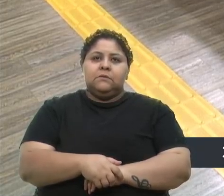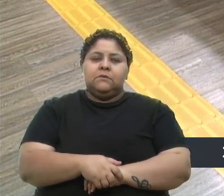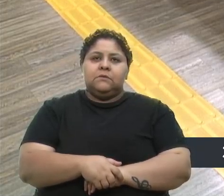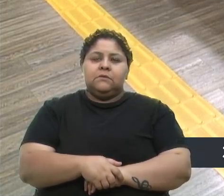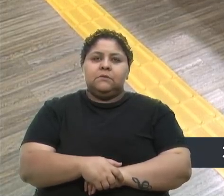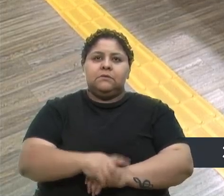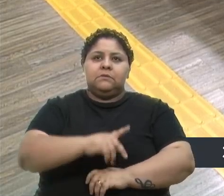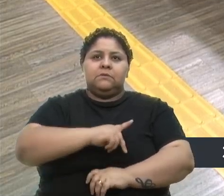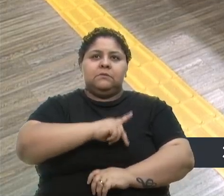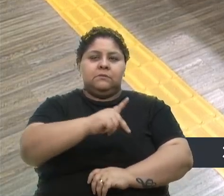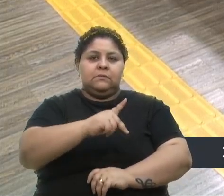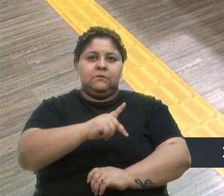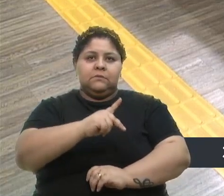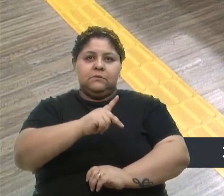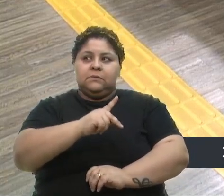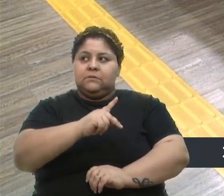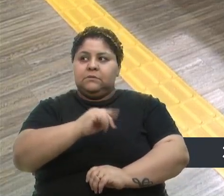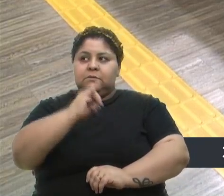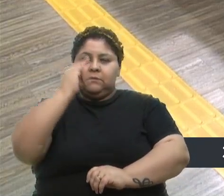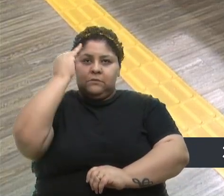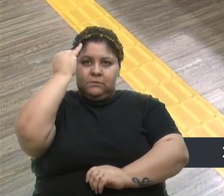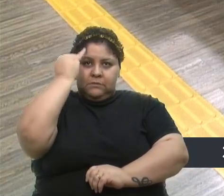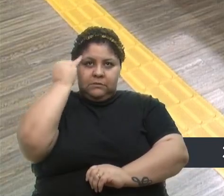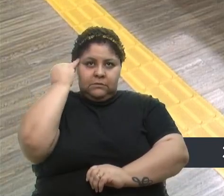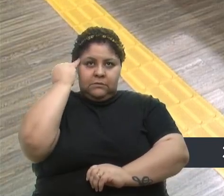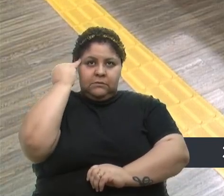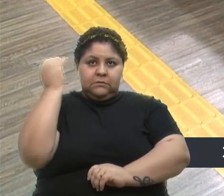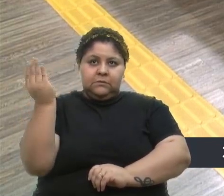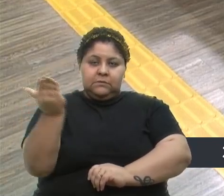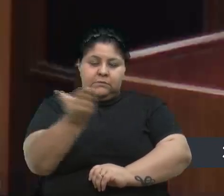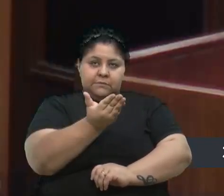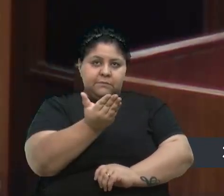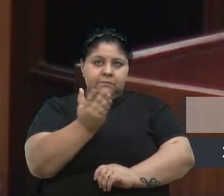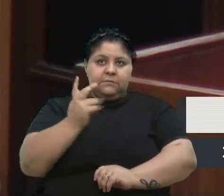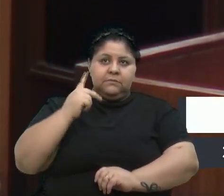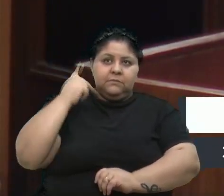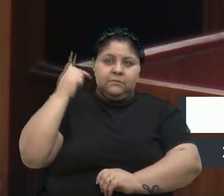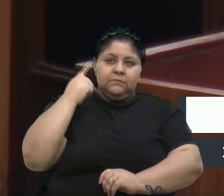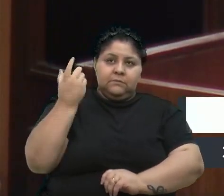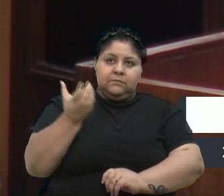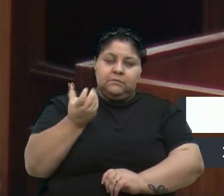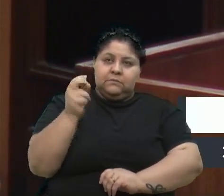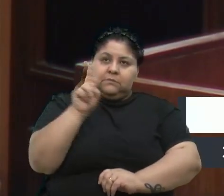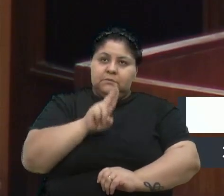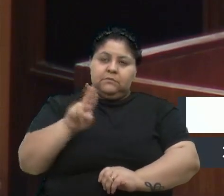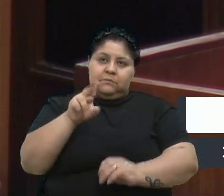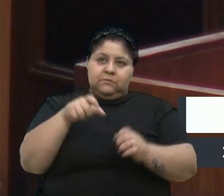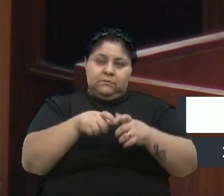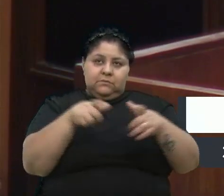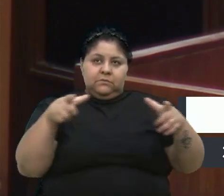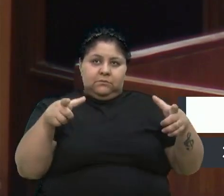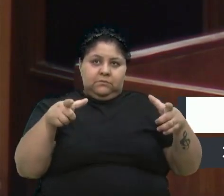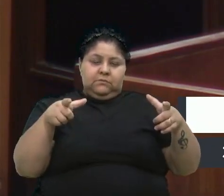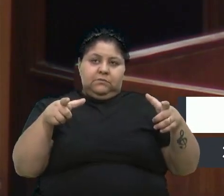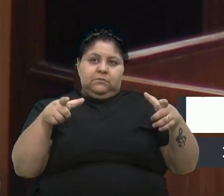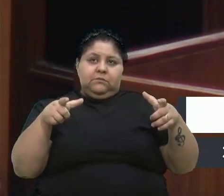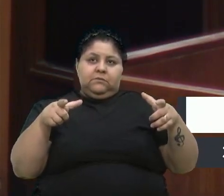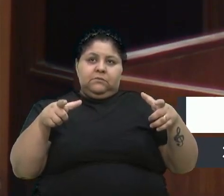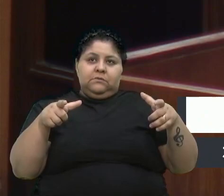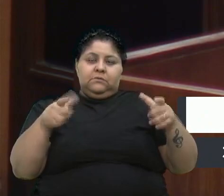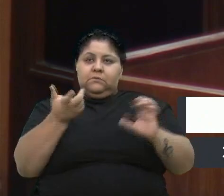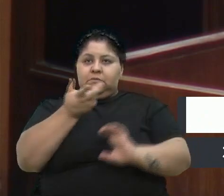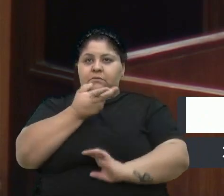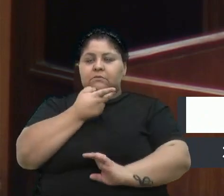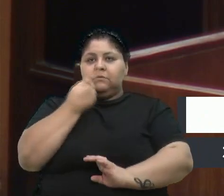Presidente D'Ambrose, colegas vereadores, eu quero usar esse espaço de grande expediente de hoje para